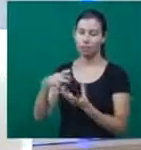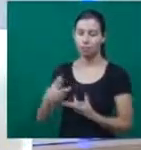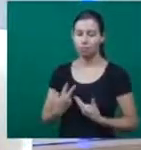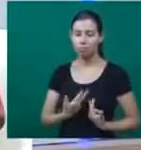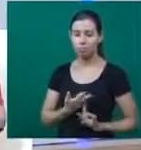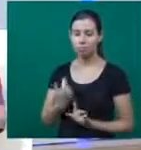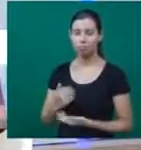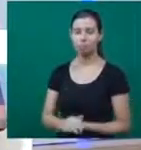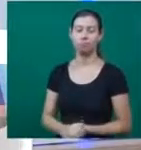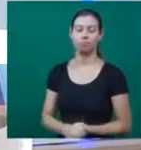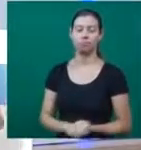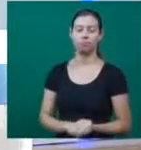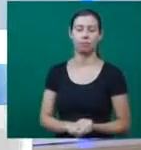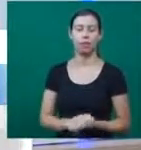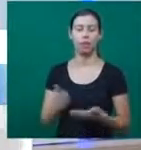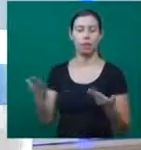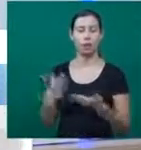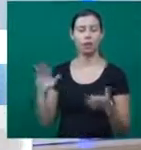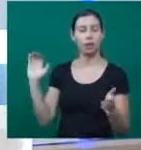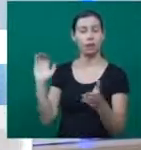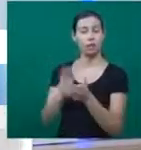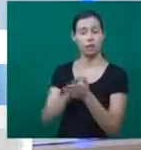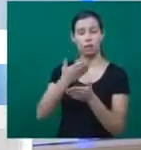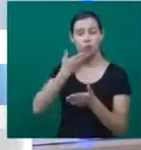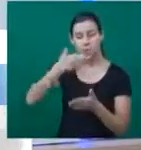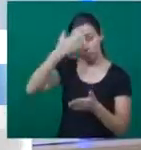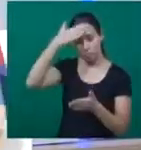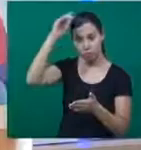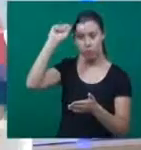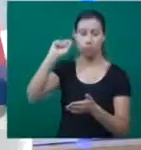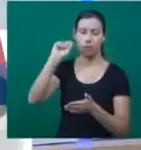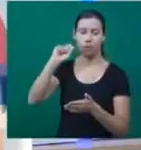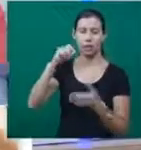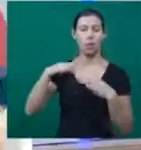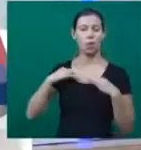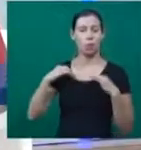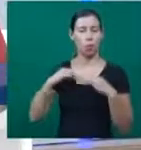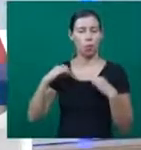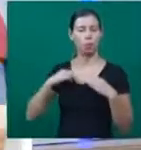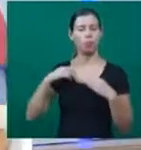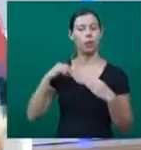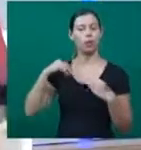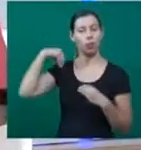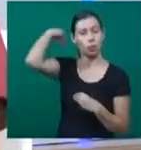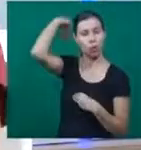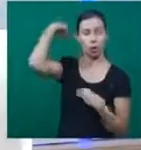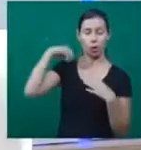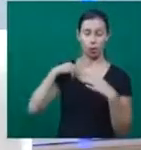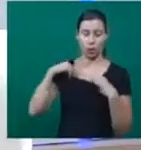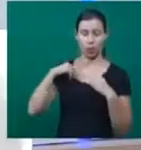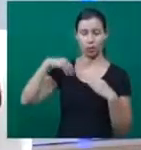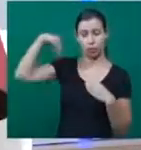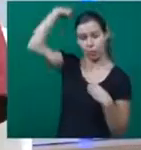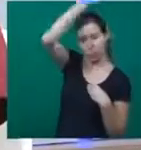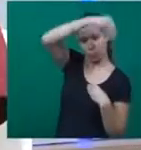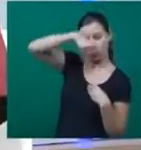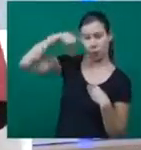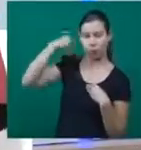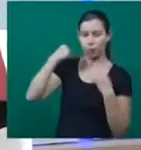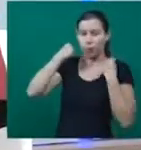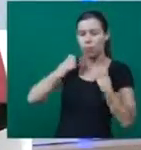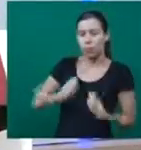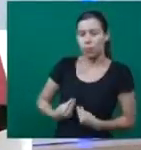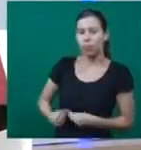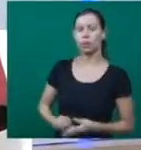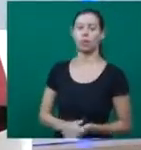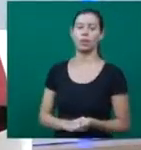mais se observa num casamento muçulmano é a roupa. E a roupa é muito tecido em cima do entorno de uma pessoa, no entorno, na cabeça, né? Então, a